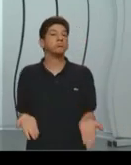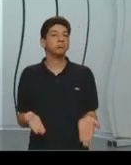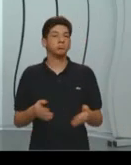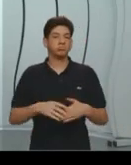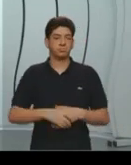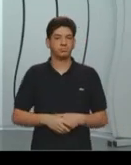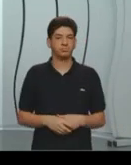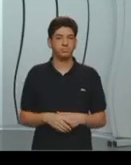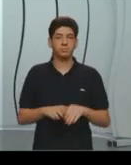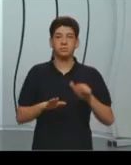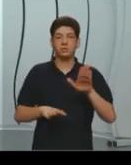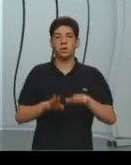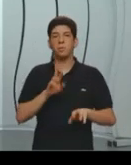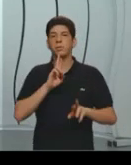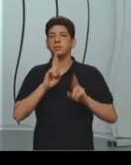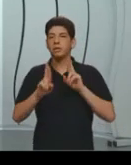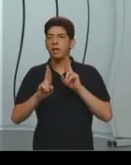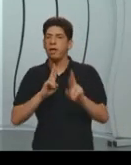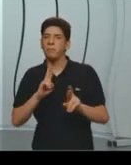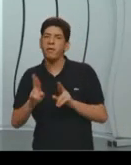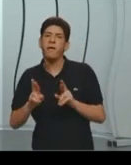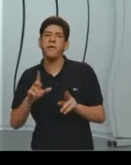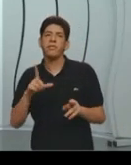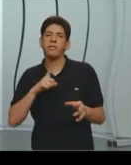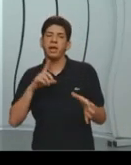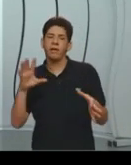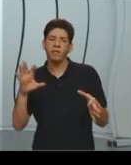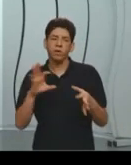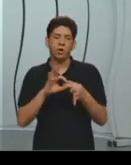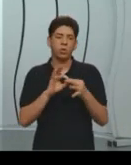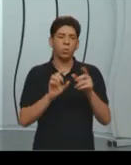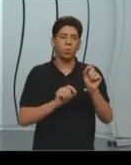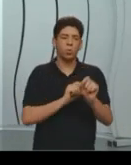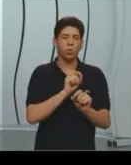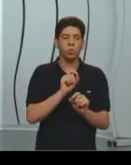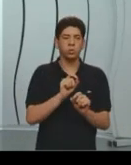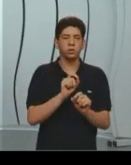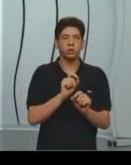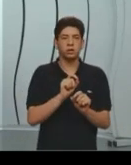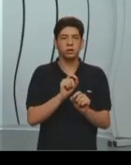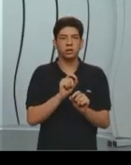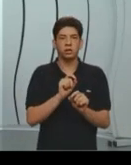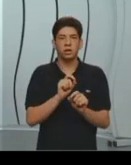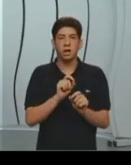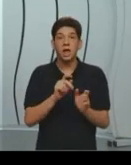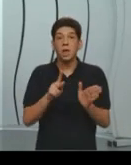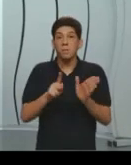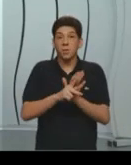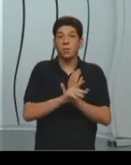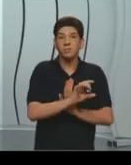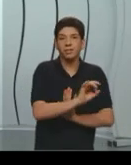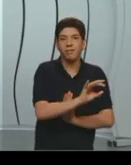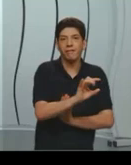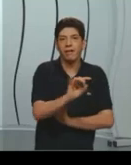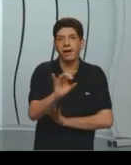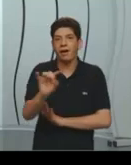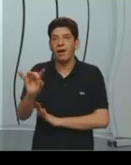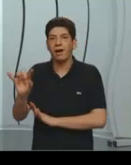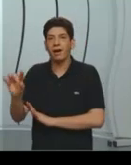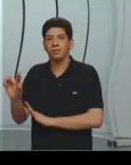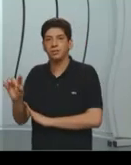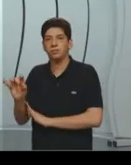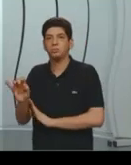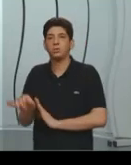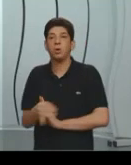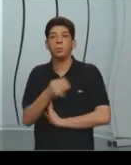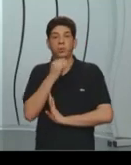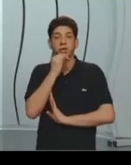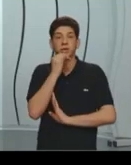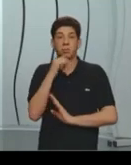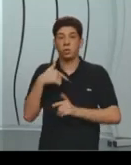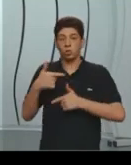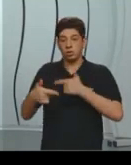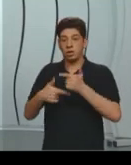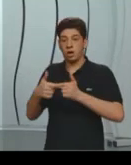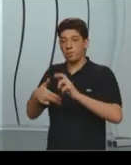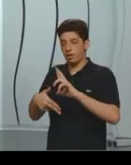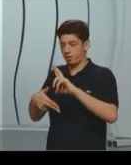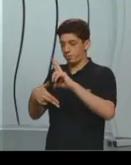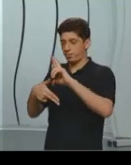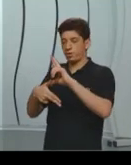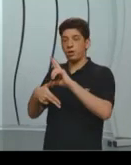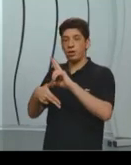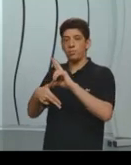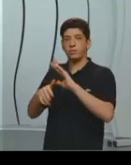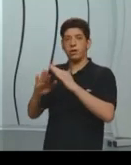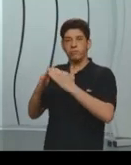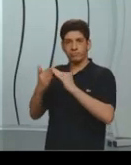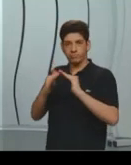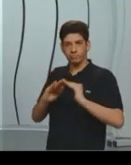respostas vão estar muito ligadas ao universo que ele vive, né? E como eu trabalho em Ribeirão das Neves, na periferia de